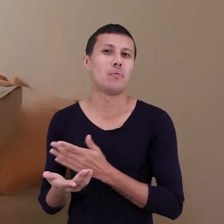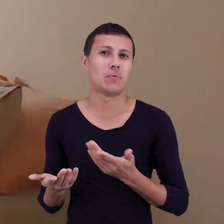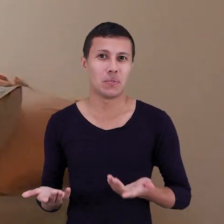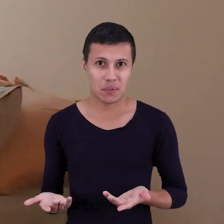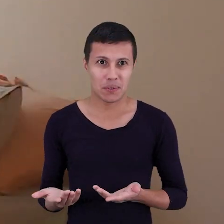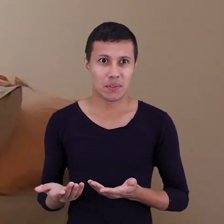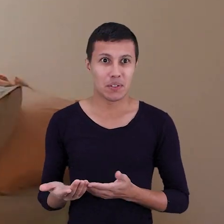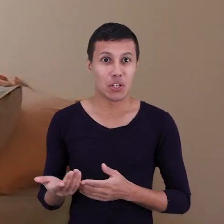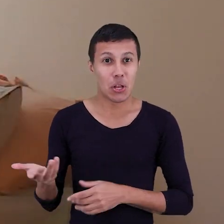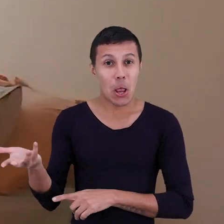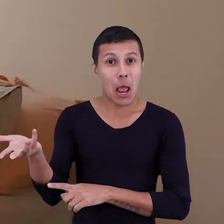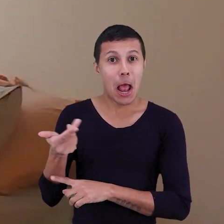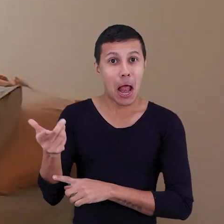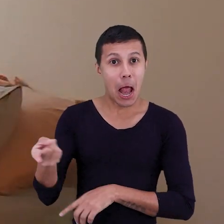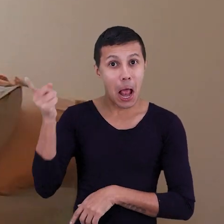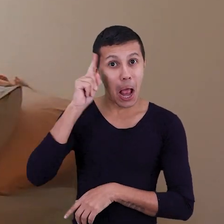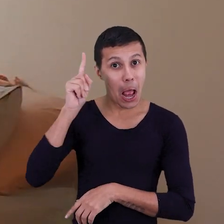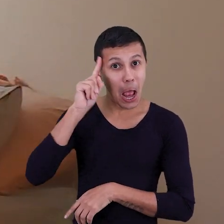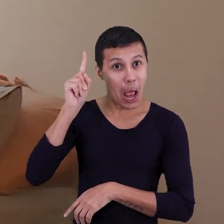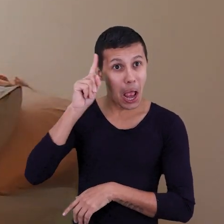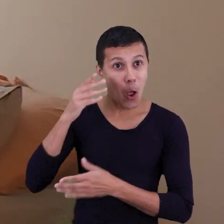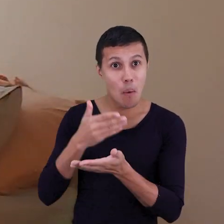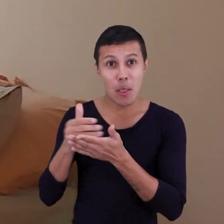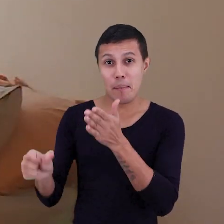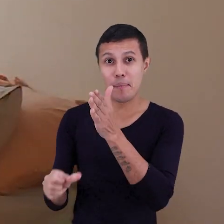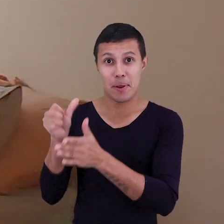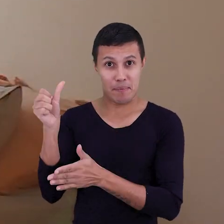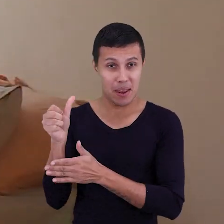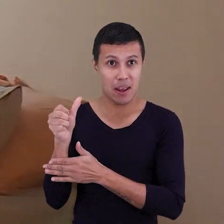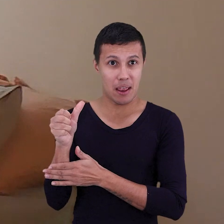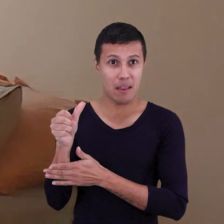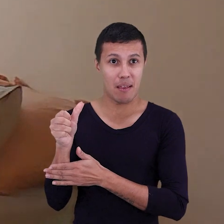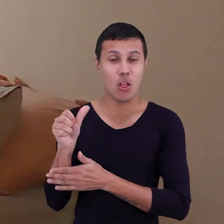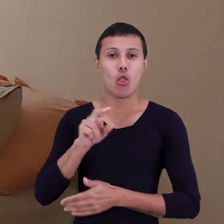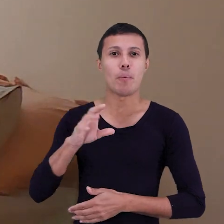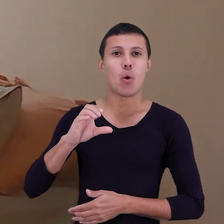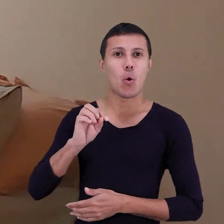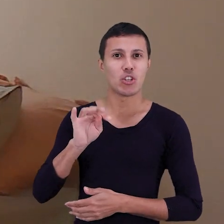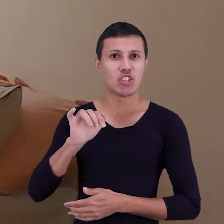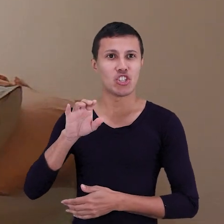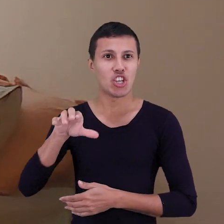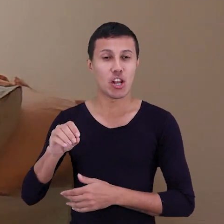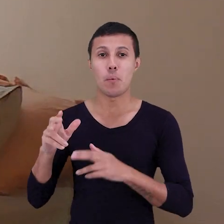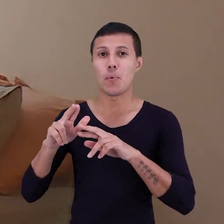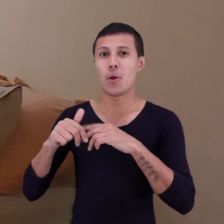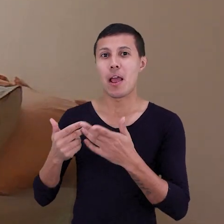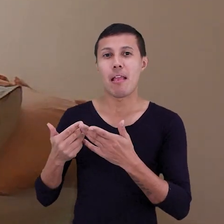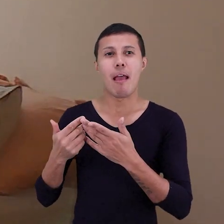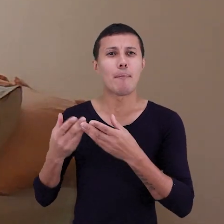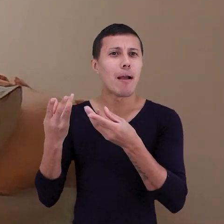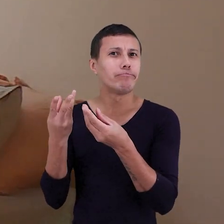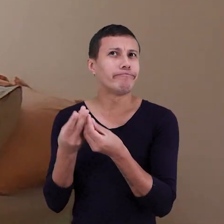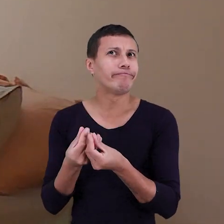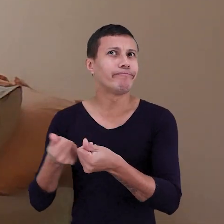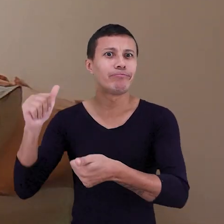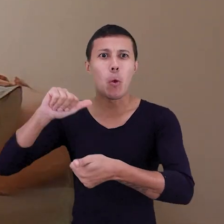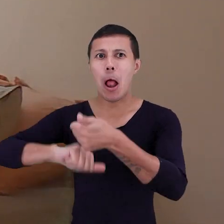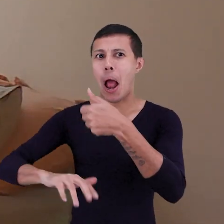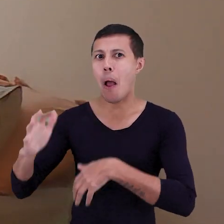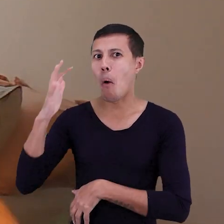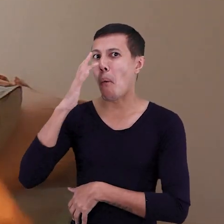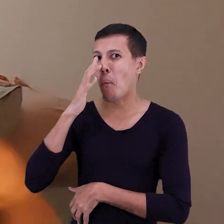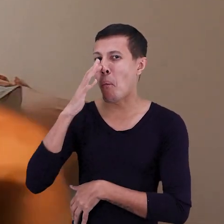fomos acelerados pelo Cotidiano, foi a primeira aceleradora, que é a nossa sócia também, que é de uma qualidade impressionante, mas